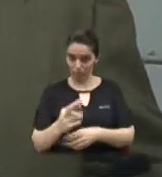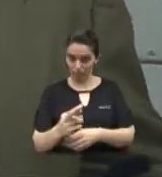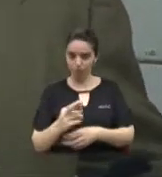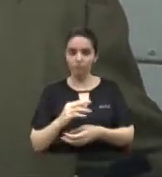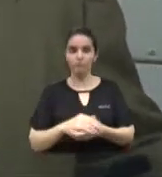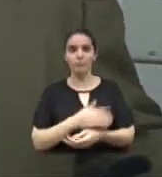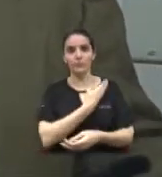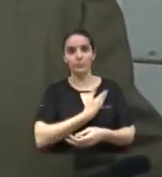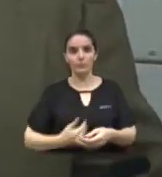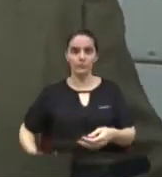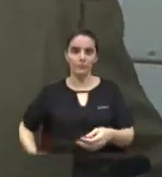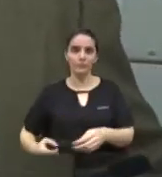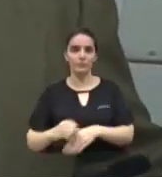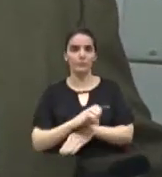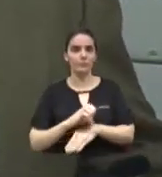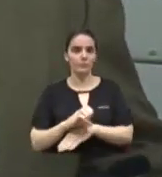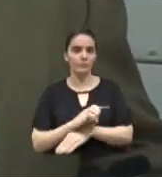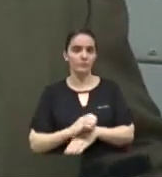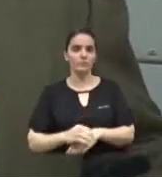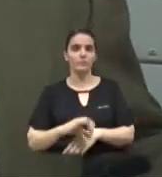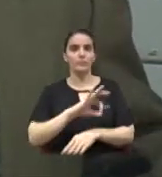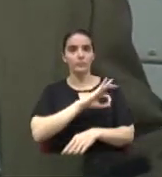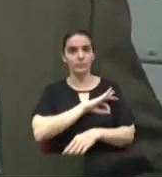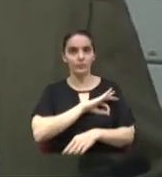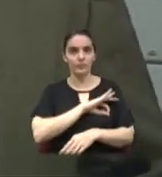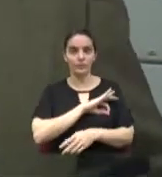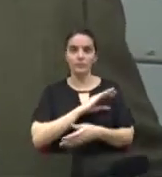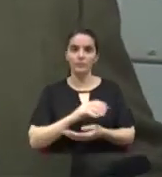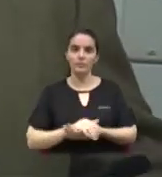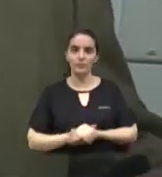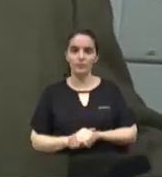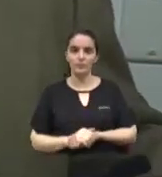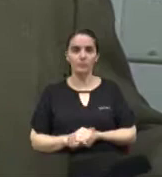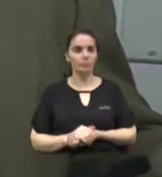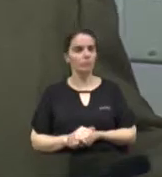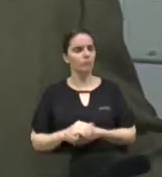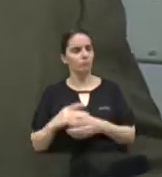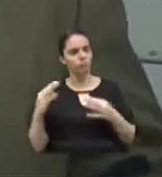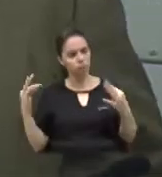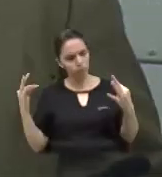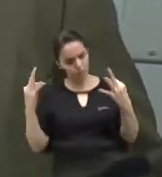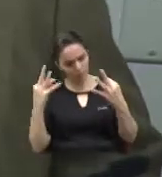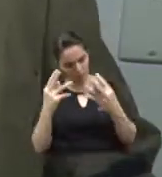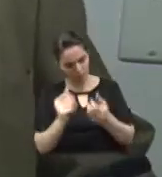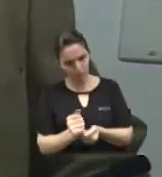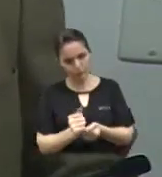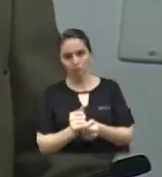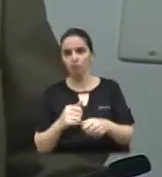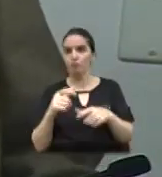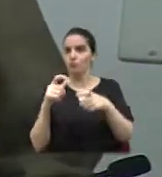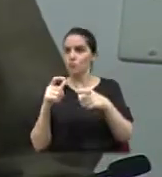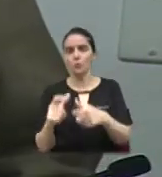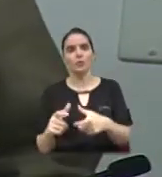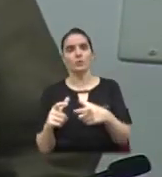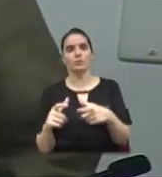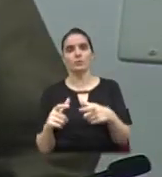governo do Estado, delegacia, polícia, enfim, todos os departamentos